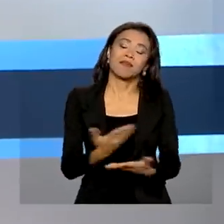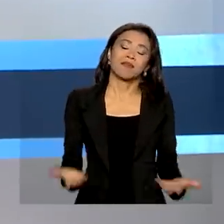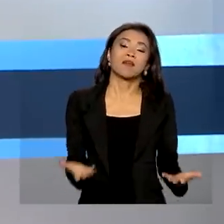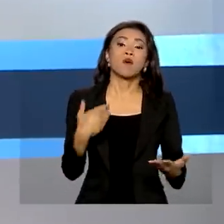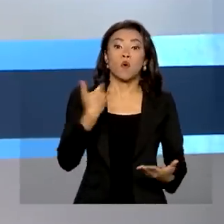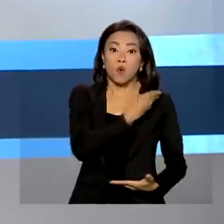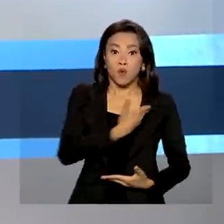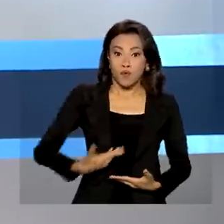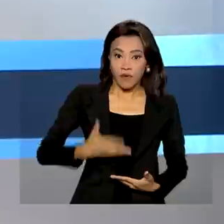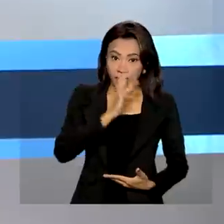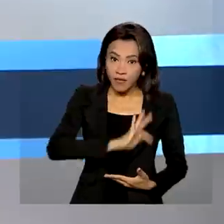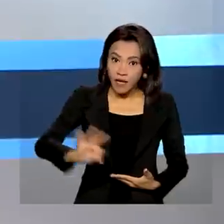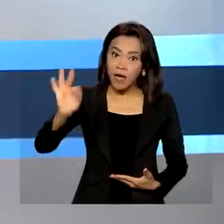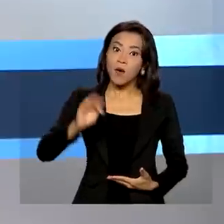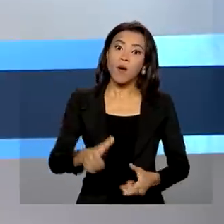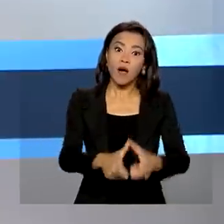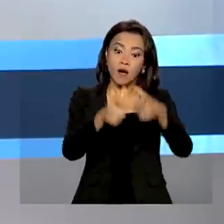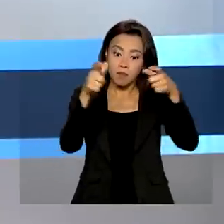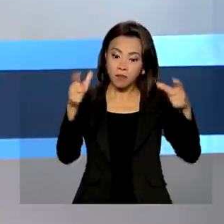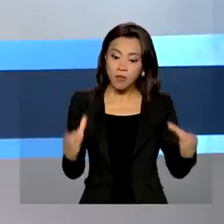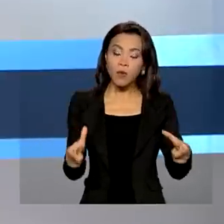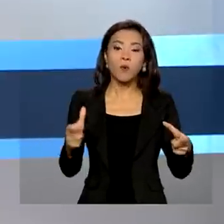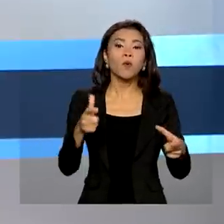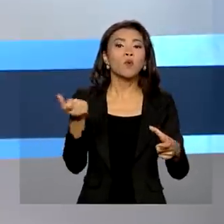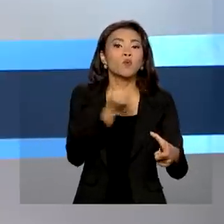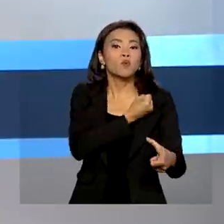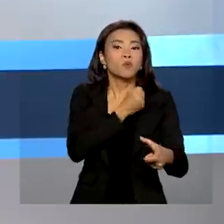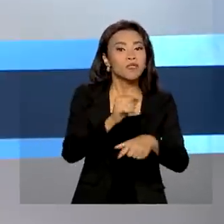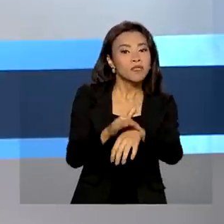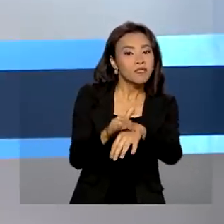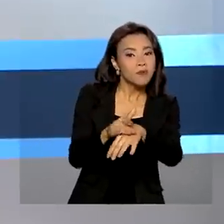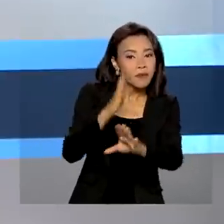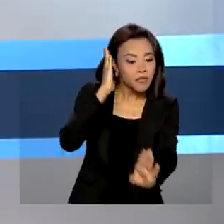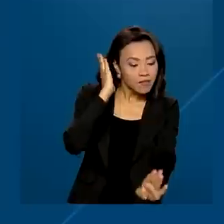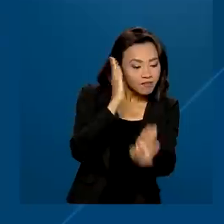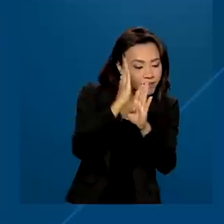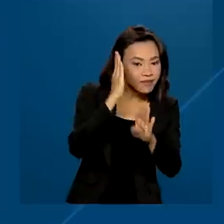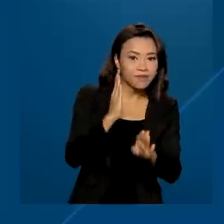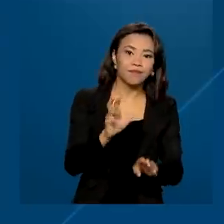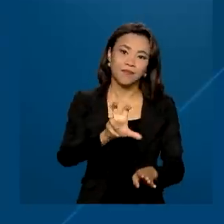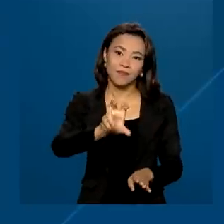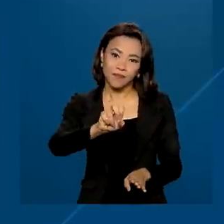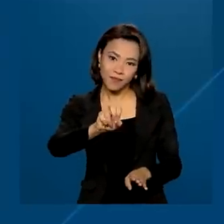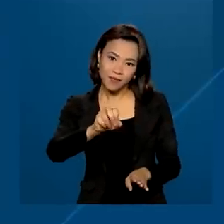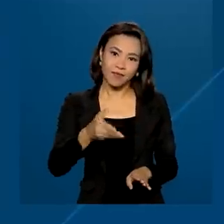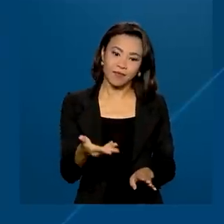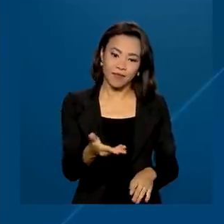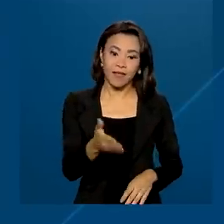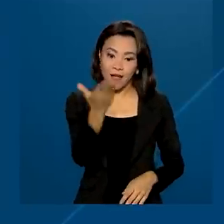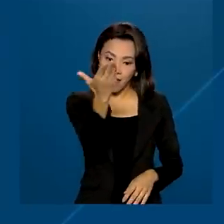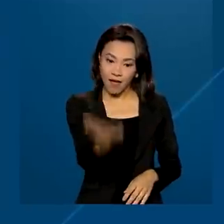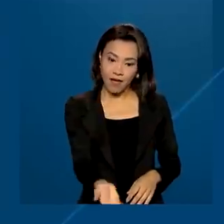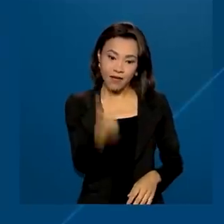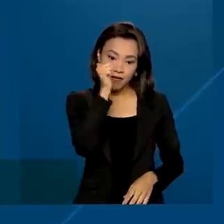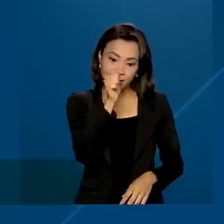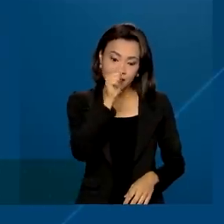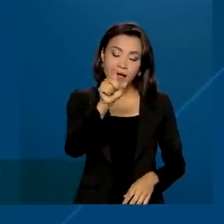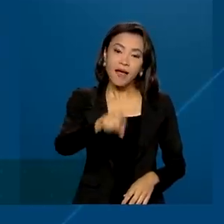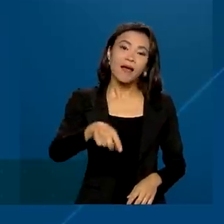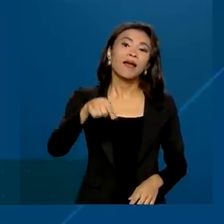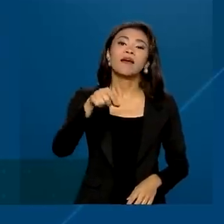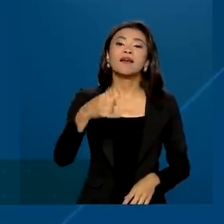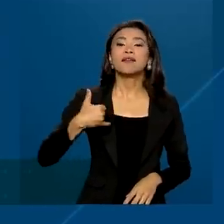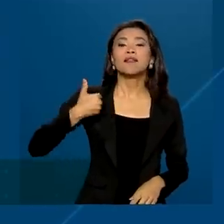federal ampliou para 50 o número de doenças rastreadas. Esta é a Nathalie. Hoje, ela tem